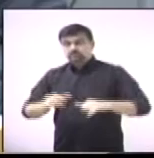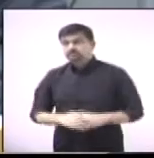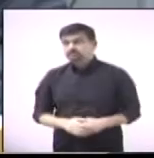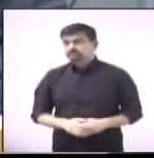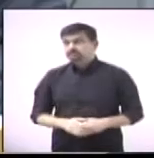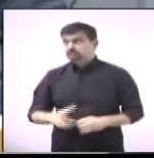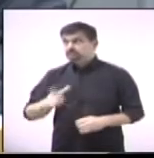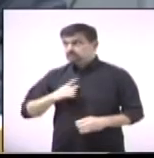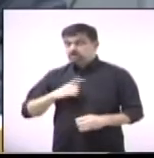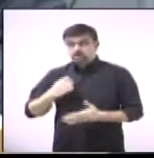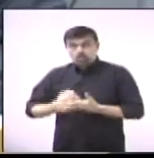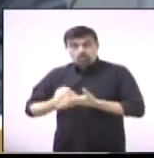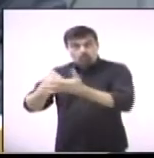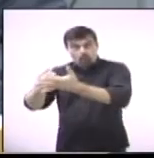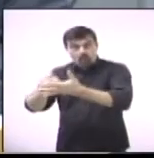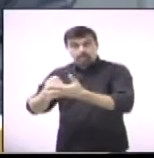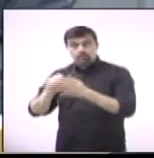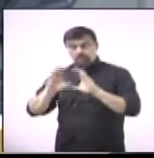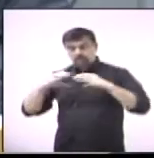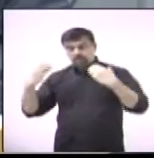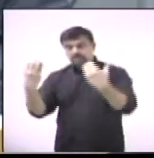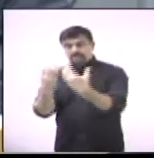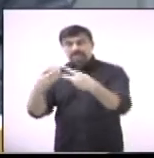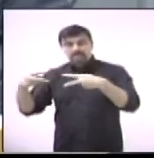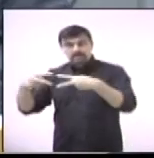contando aqui com a Câmara de Paulínia.